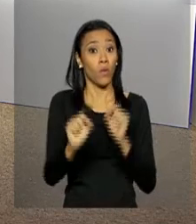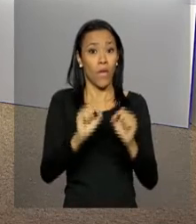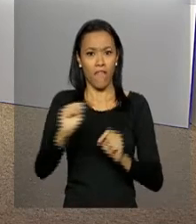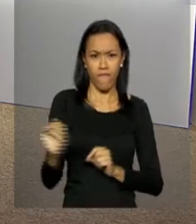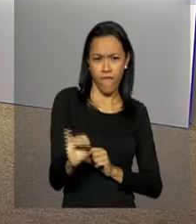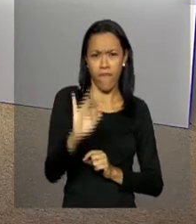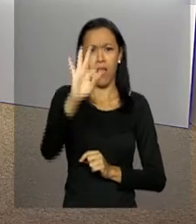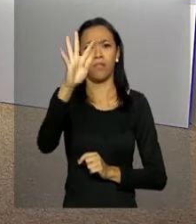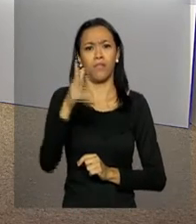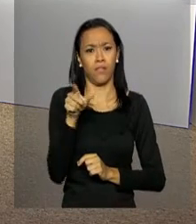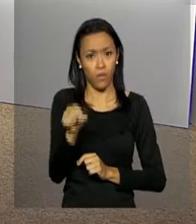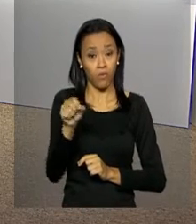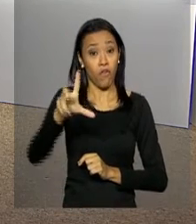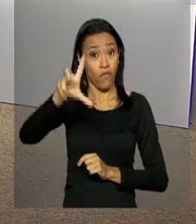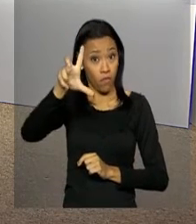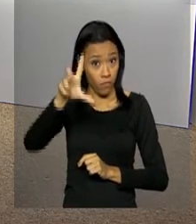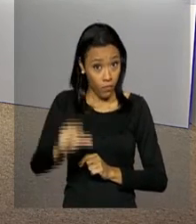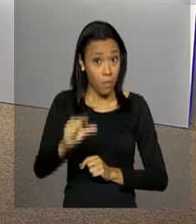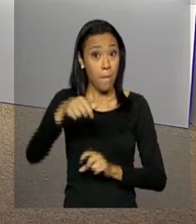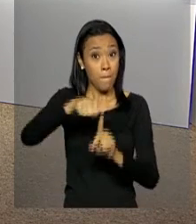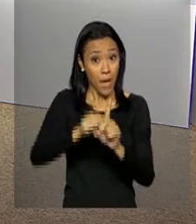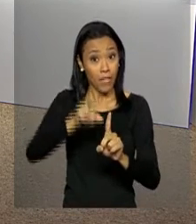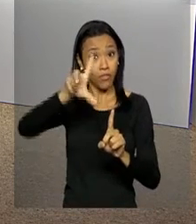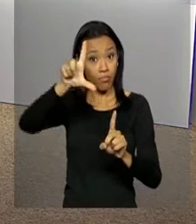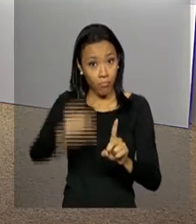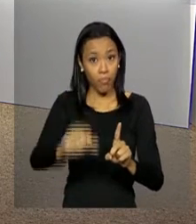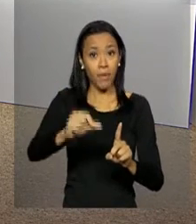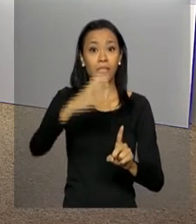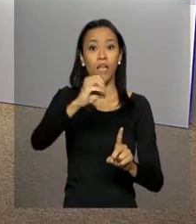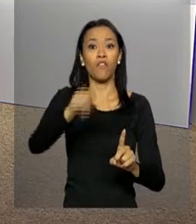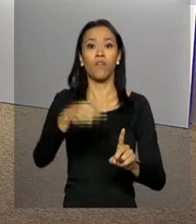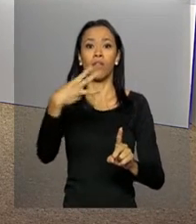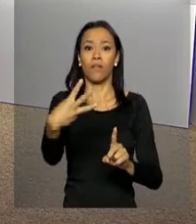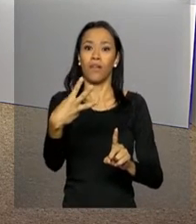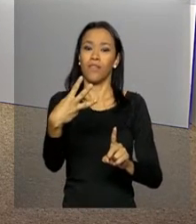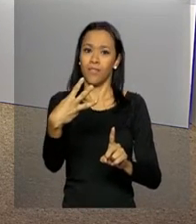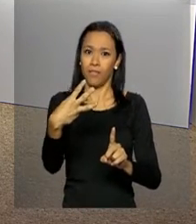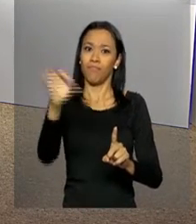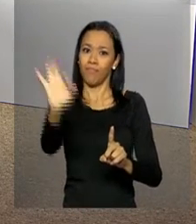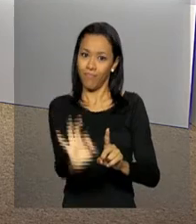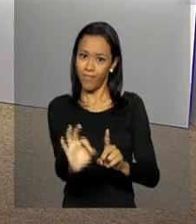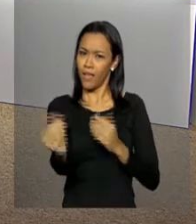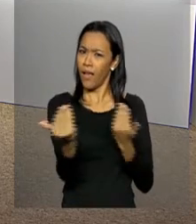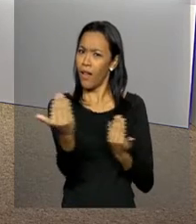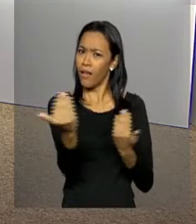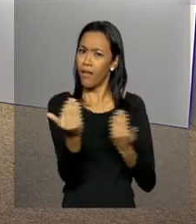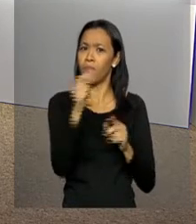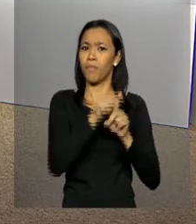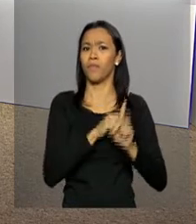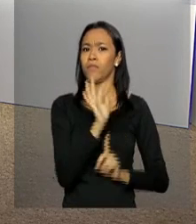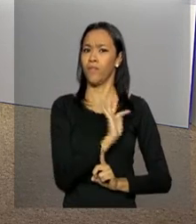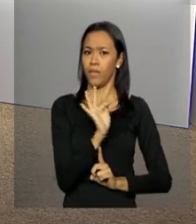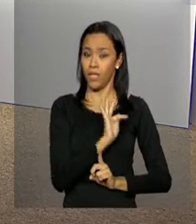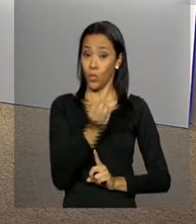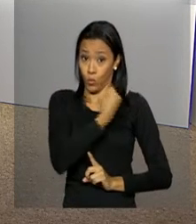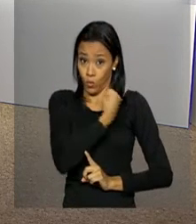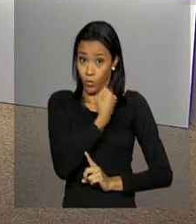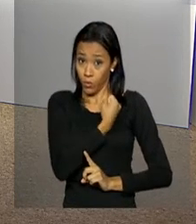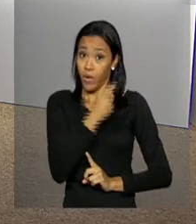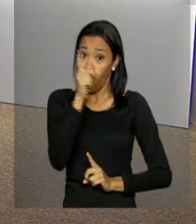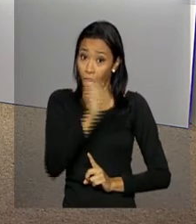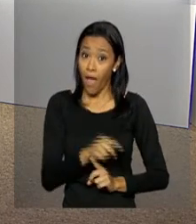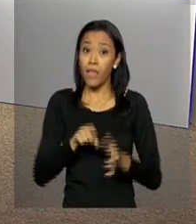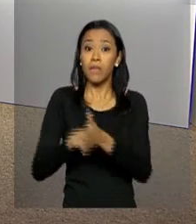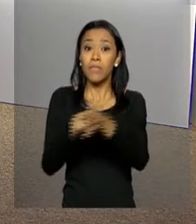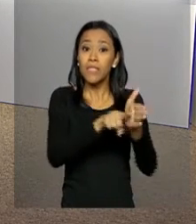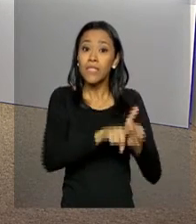inflação dos consumidores fechou março com queda de 0,3 ponto percentual em relação a fevereiro. Os números são do